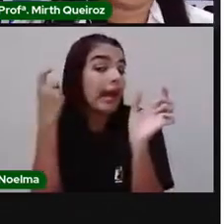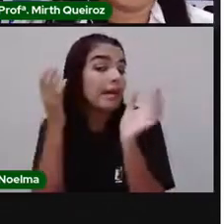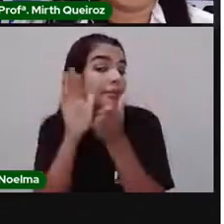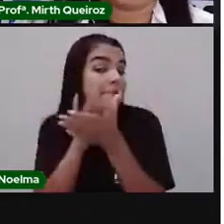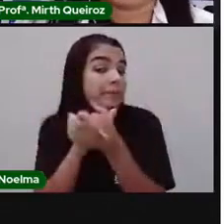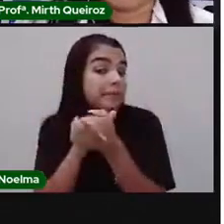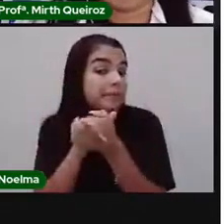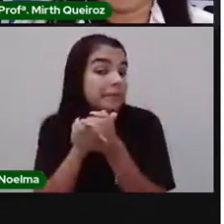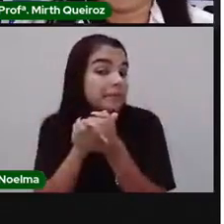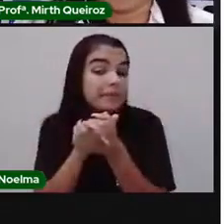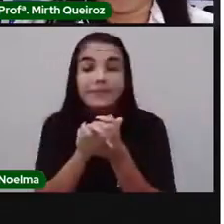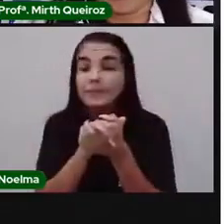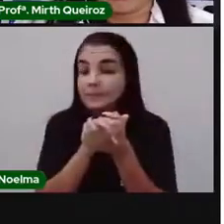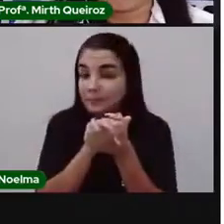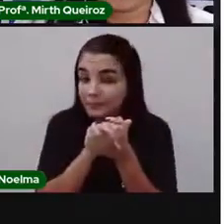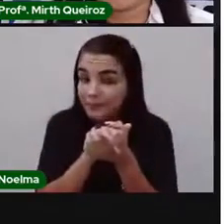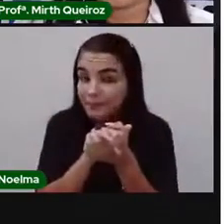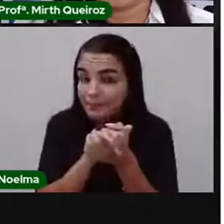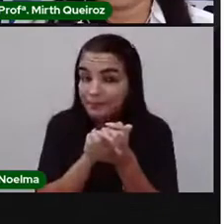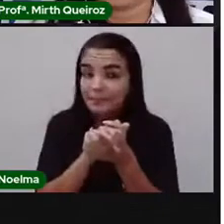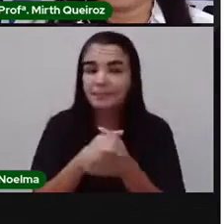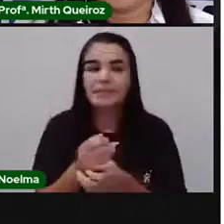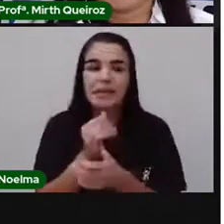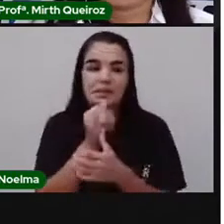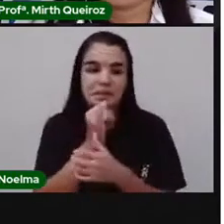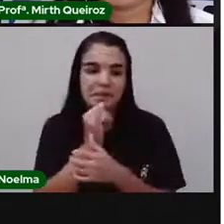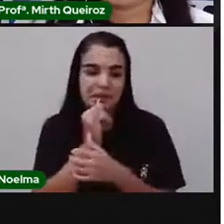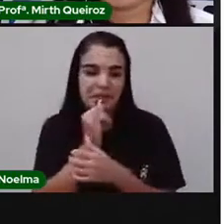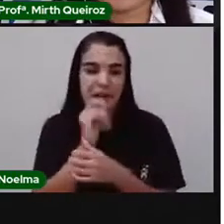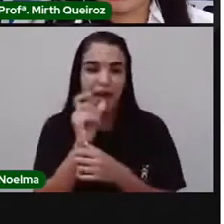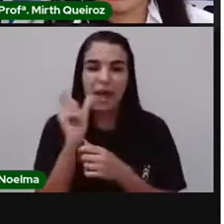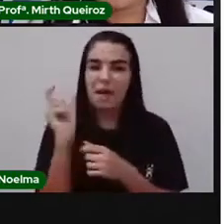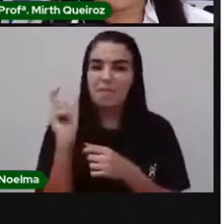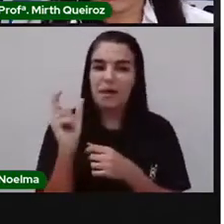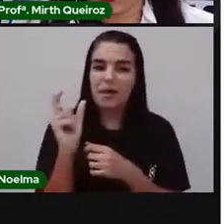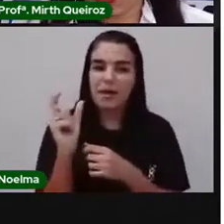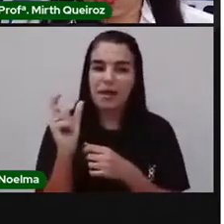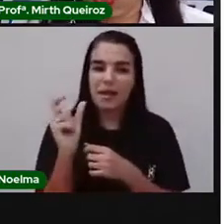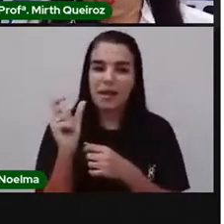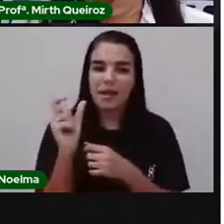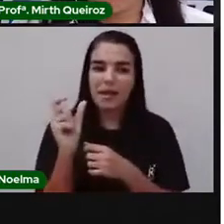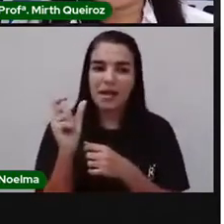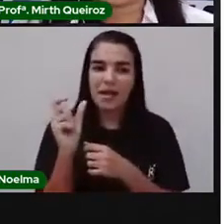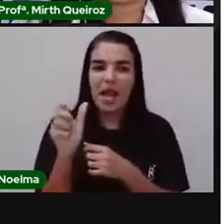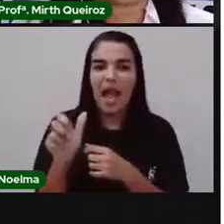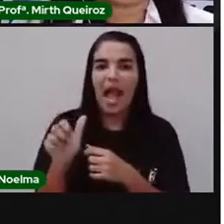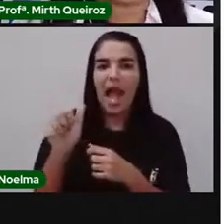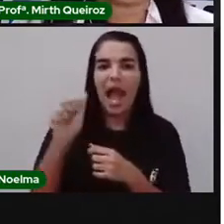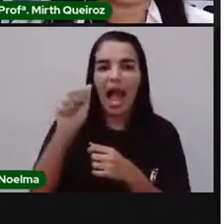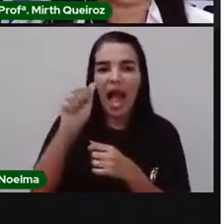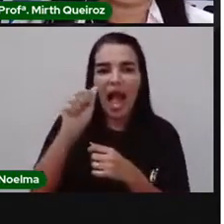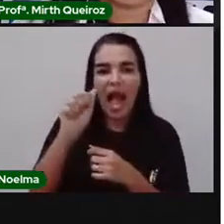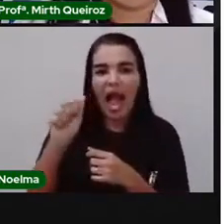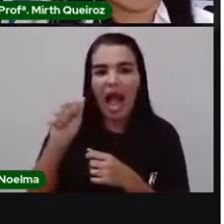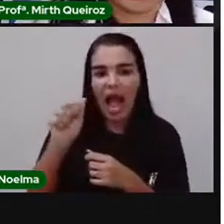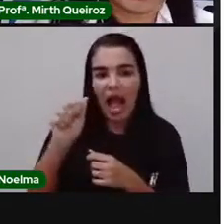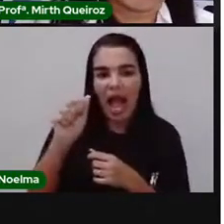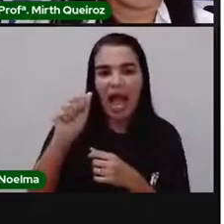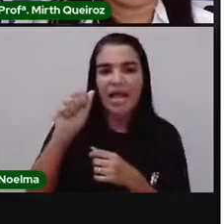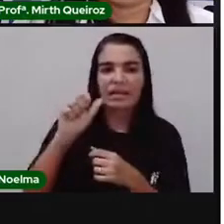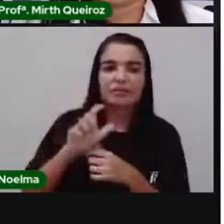para poder escrever logo abaixo? Por exemplo, a palavra alho. Como é que a gente separa a sílaba?